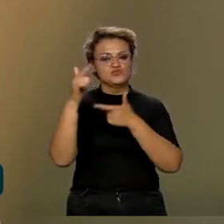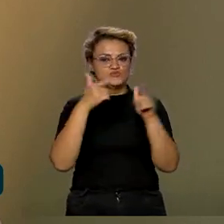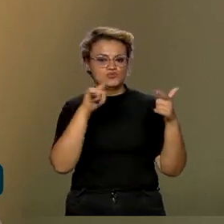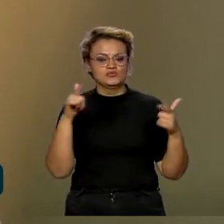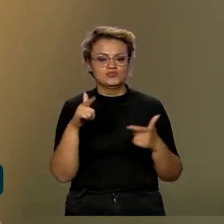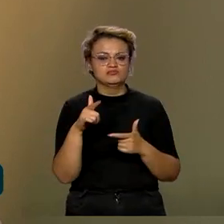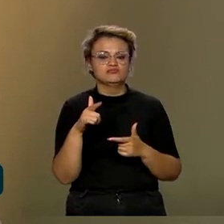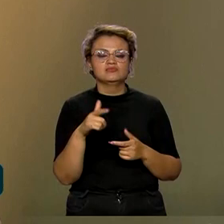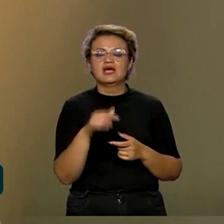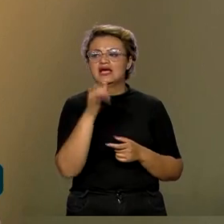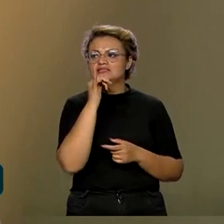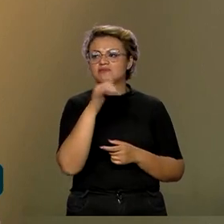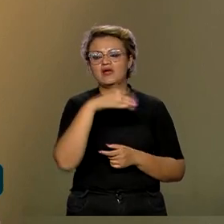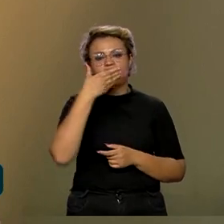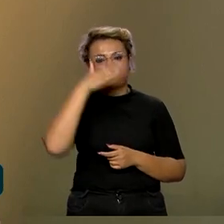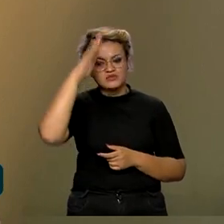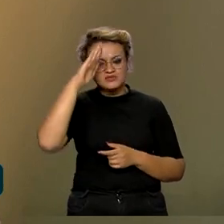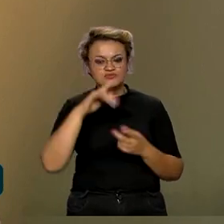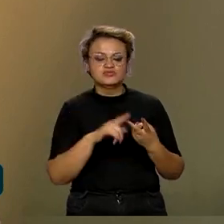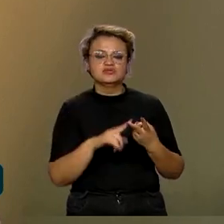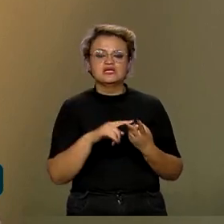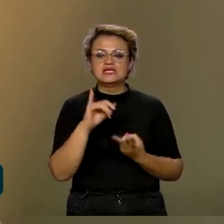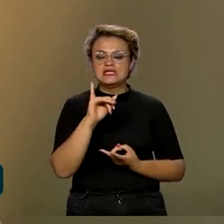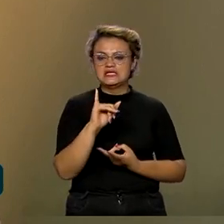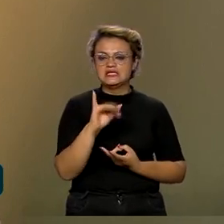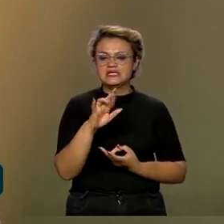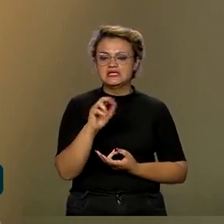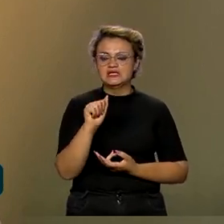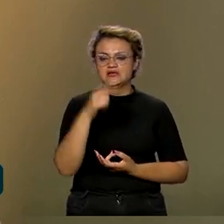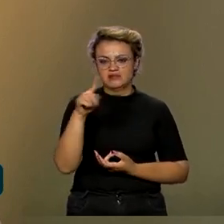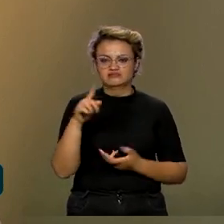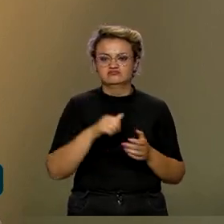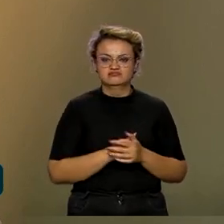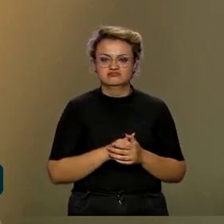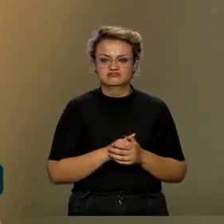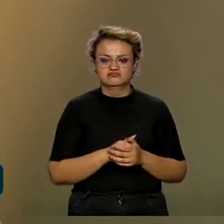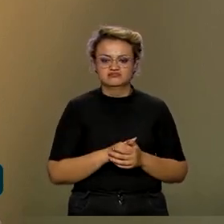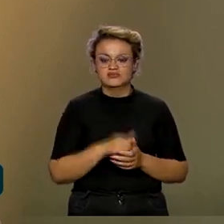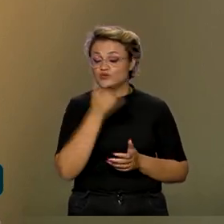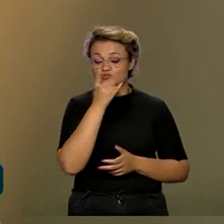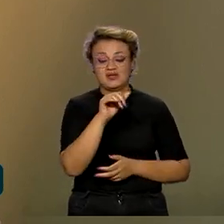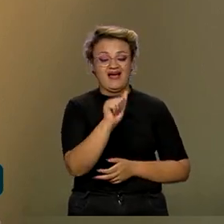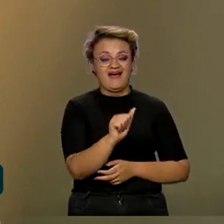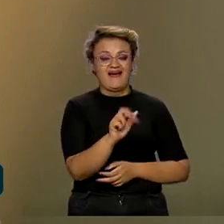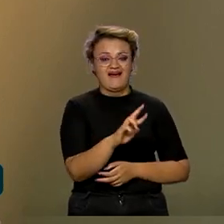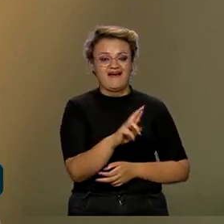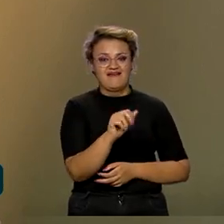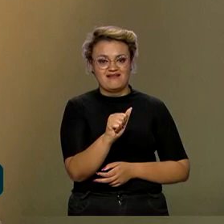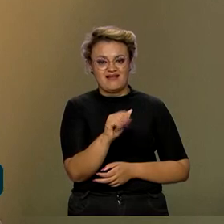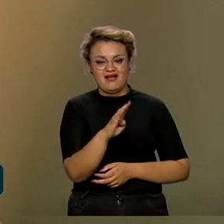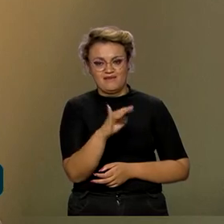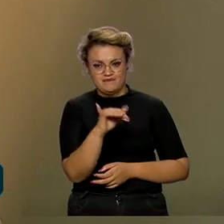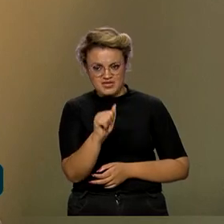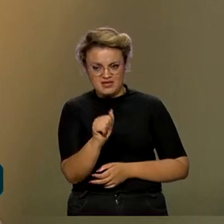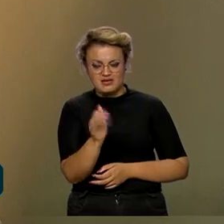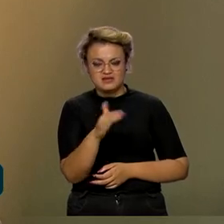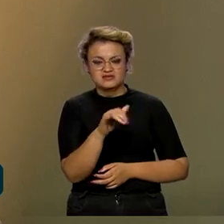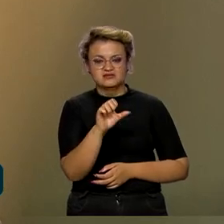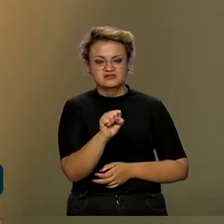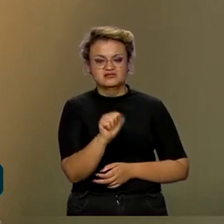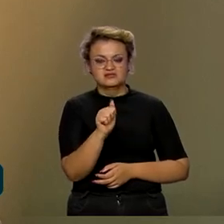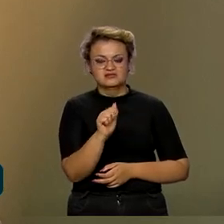entrar seriam a Arábia Saudita e o Irã. Então, o BRICS, ele passaria, então, para outras temáticas, como, por exemplo, o peso